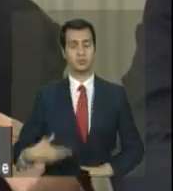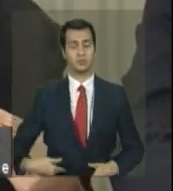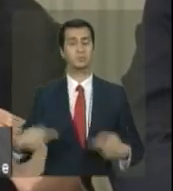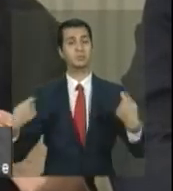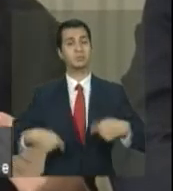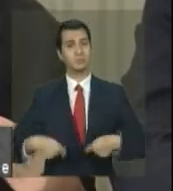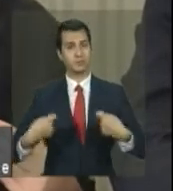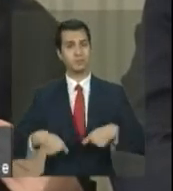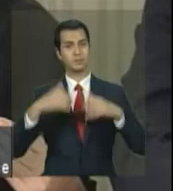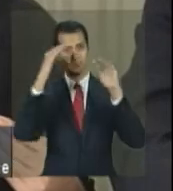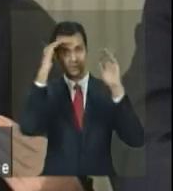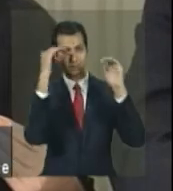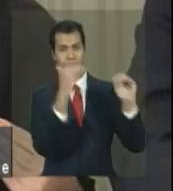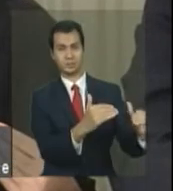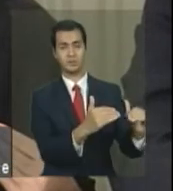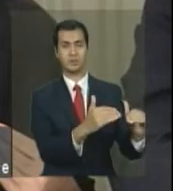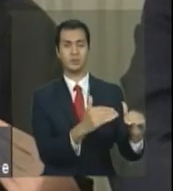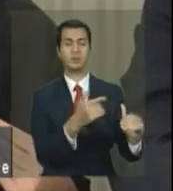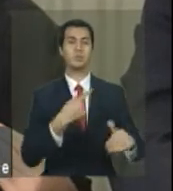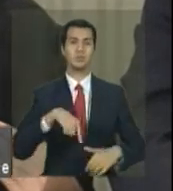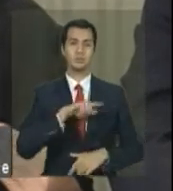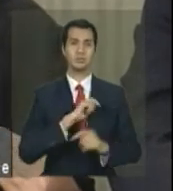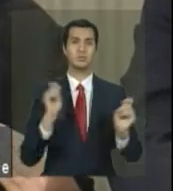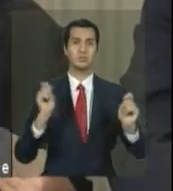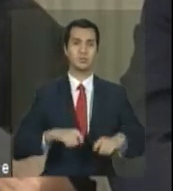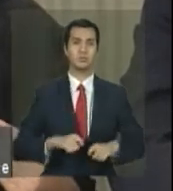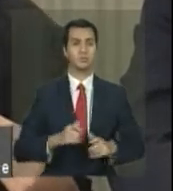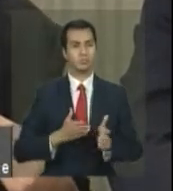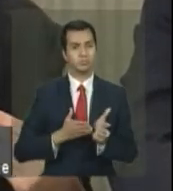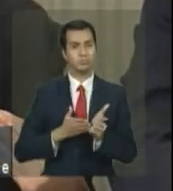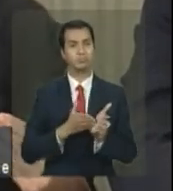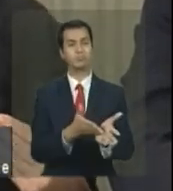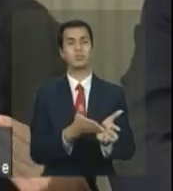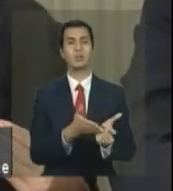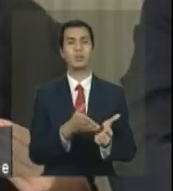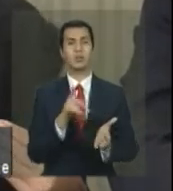cumpridos para que a gente possa seguir o processo orçamentário.